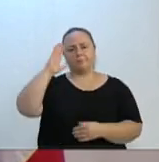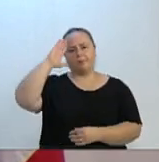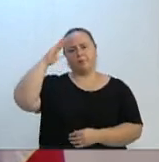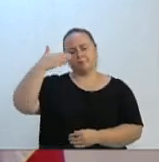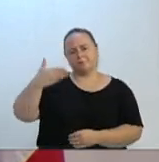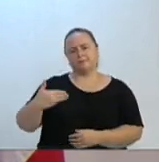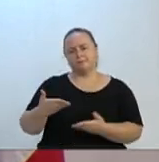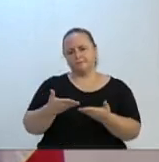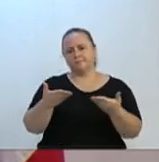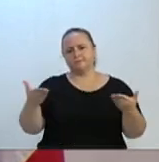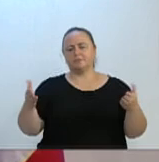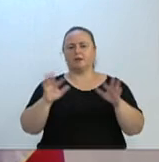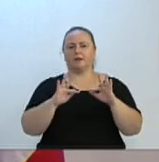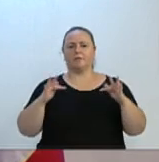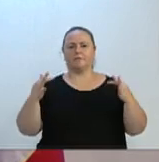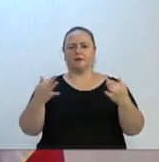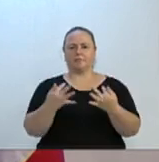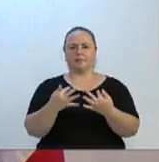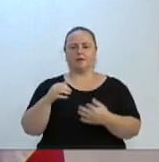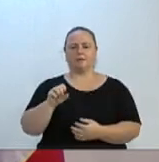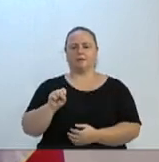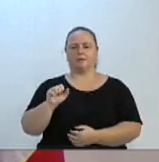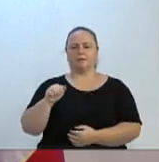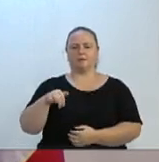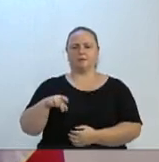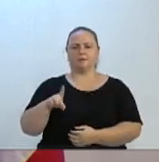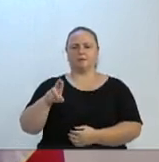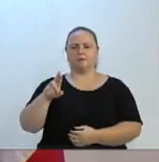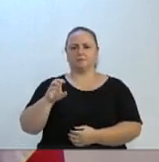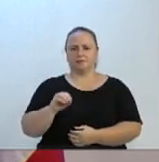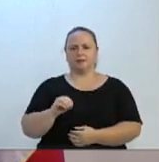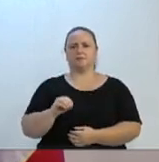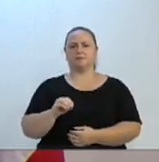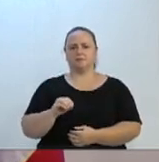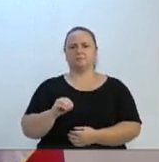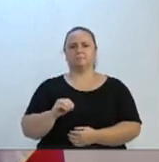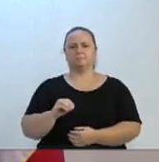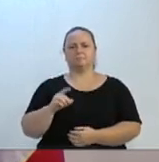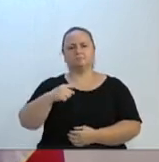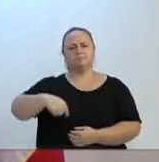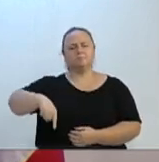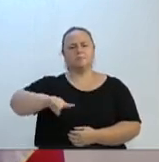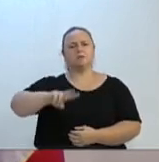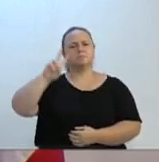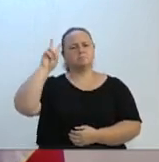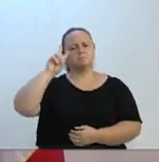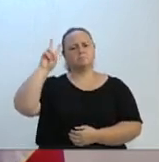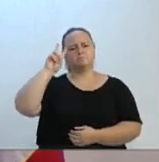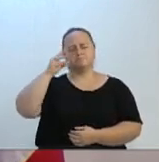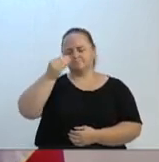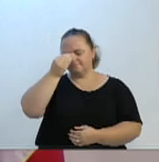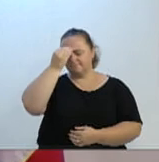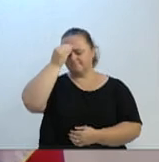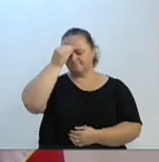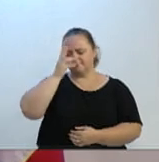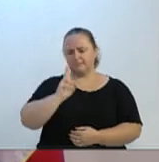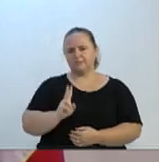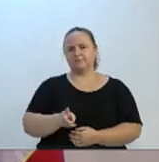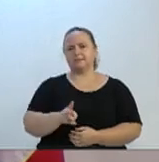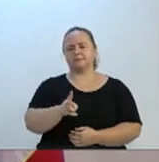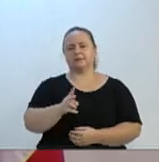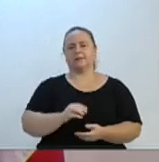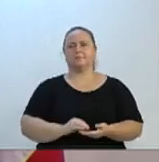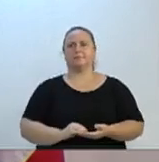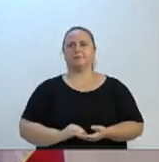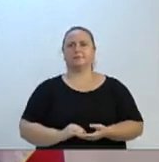também do Sandro, e que a memória dele fique para todo o sempre. Diante